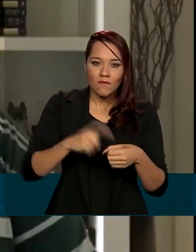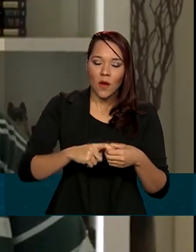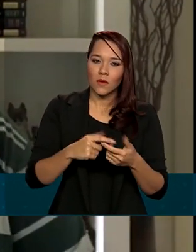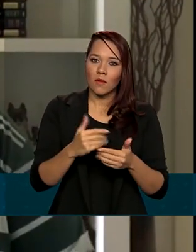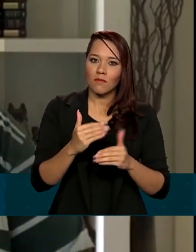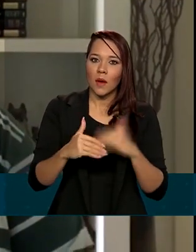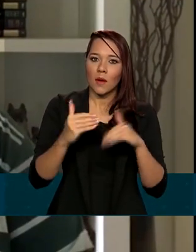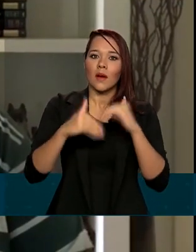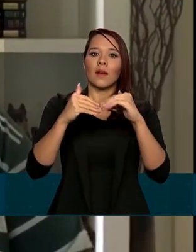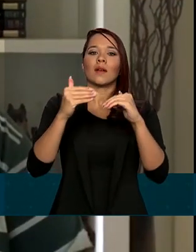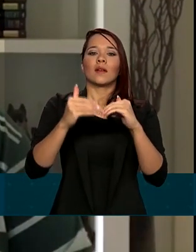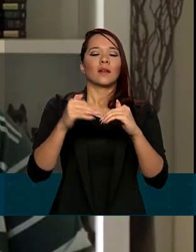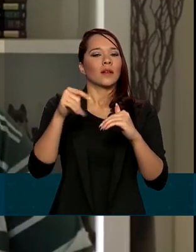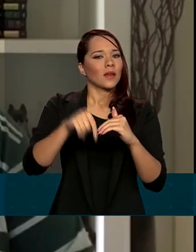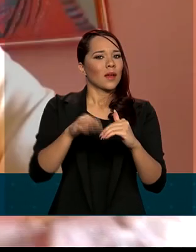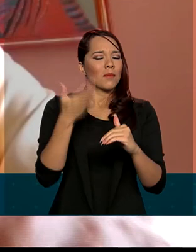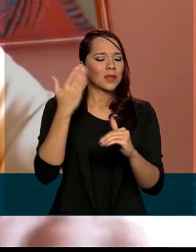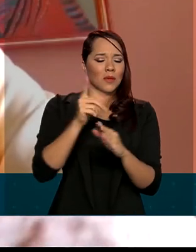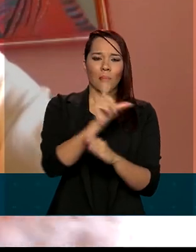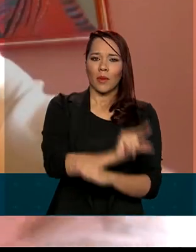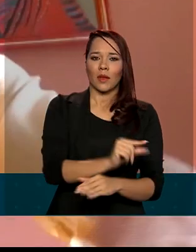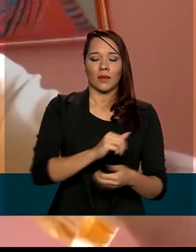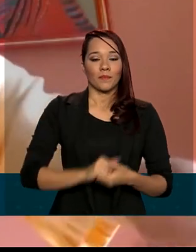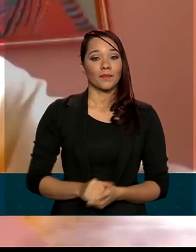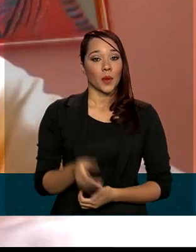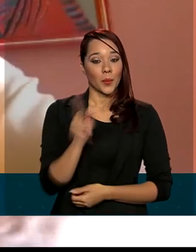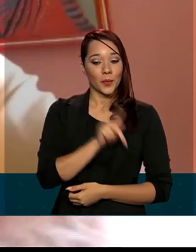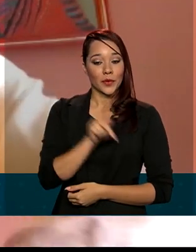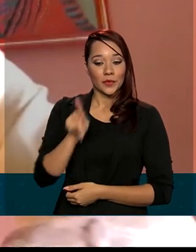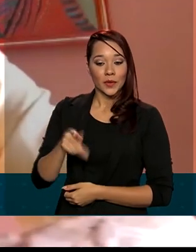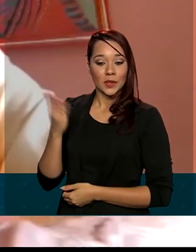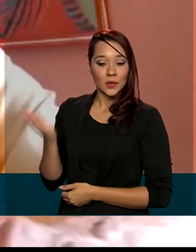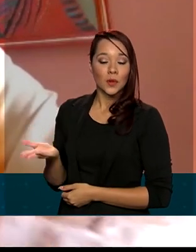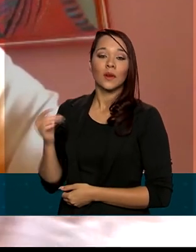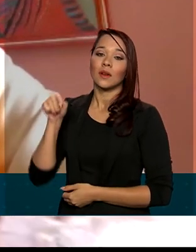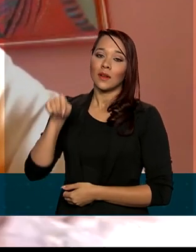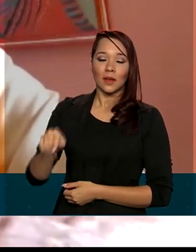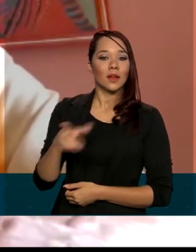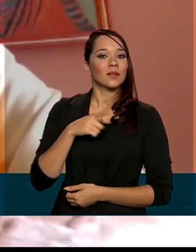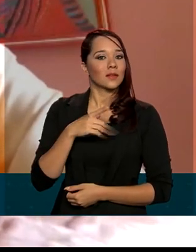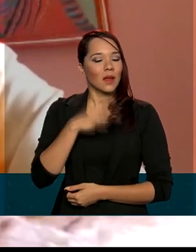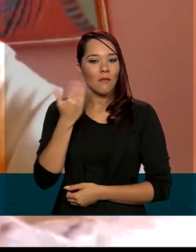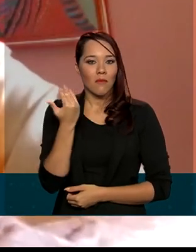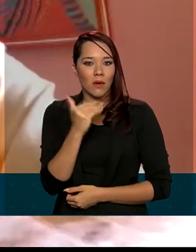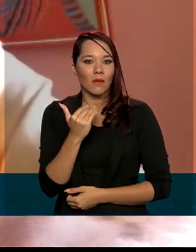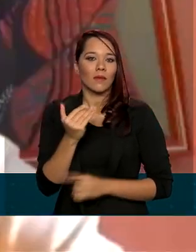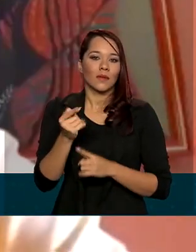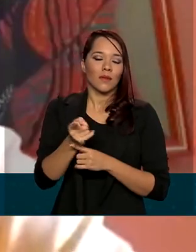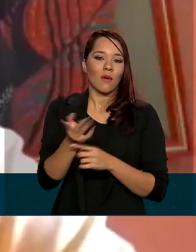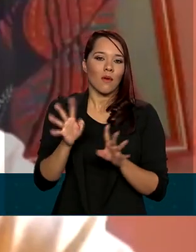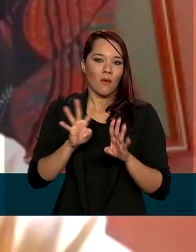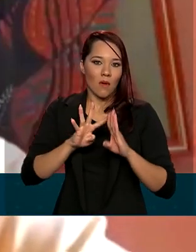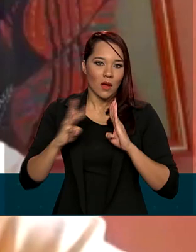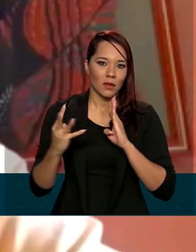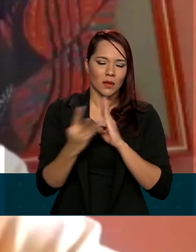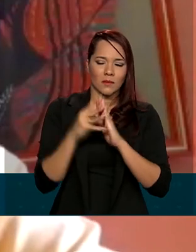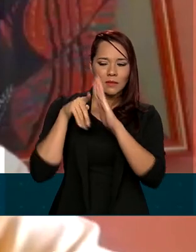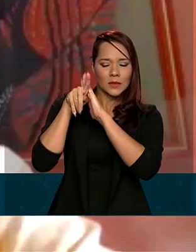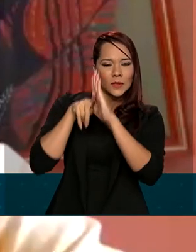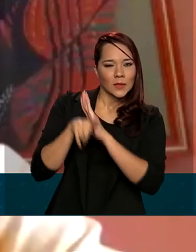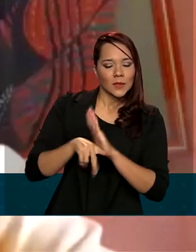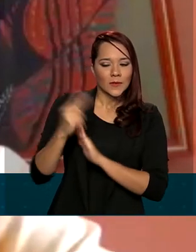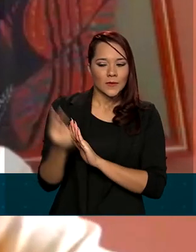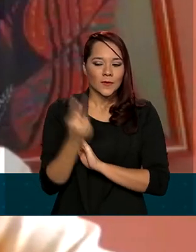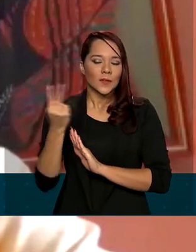de uma base muito pequena. O professor João Batista foi um dos consumidores que aproveitaram a quarentena para pesquisar